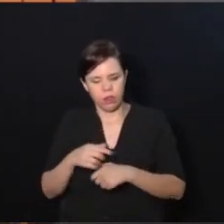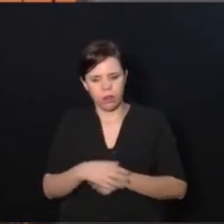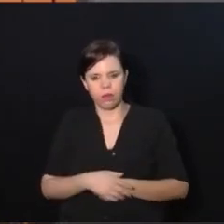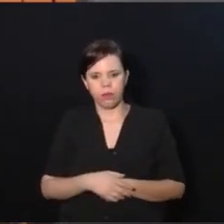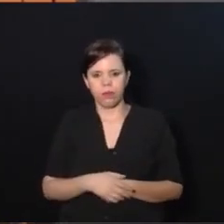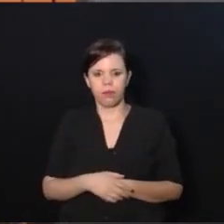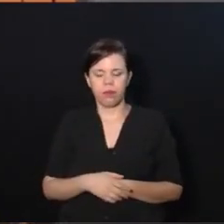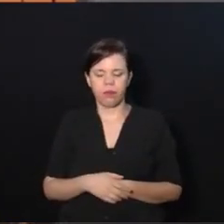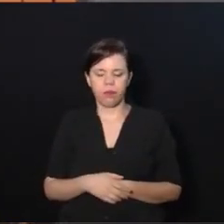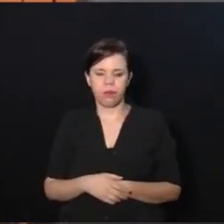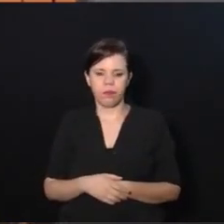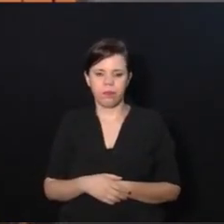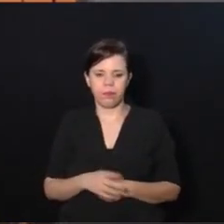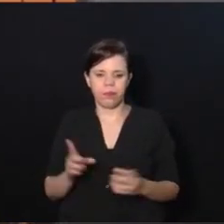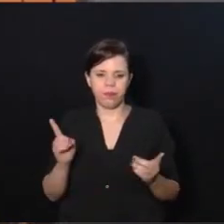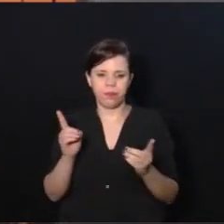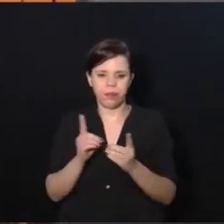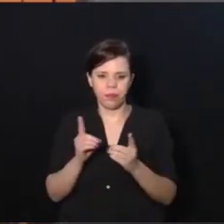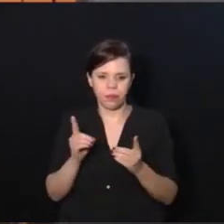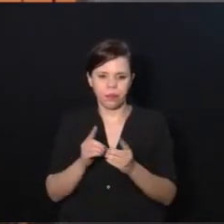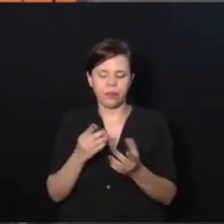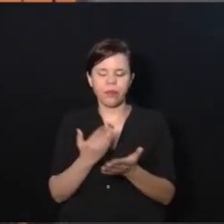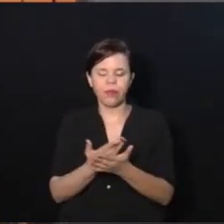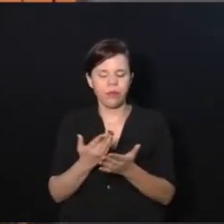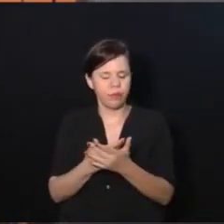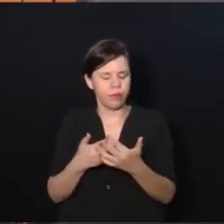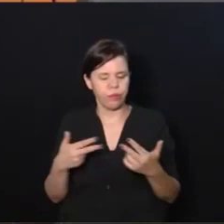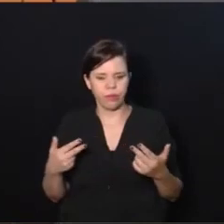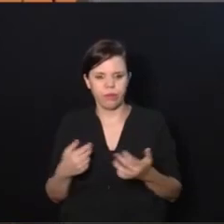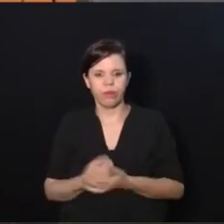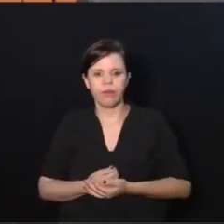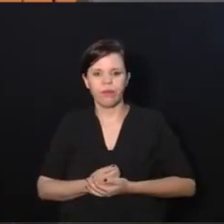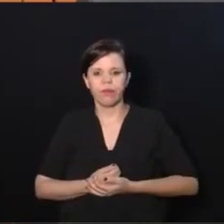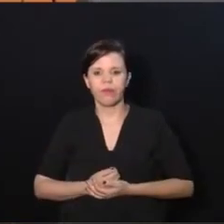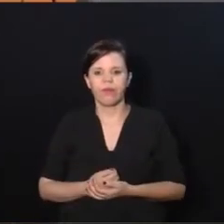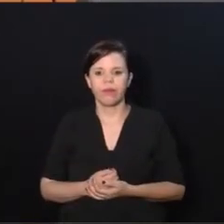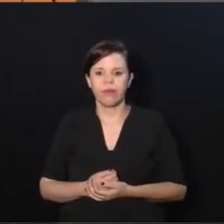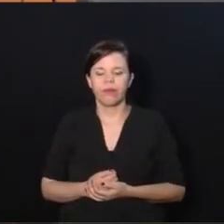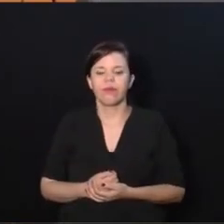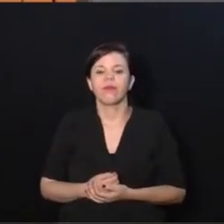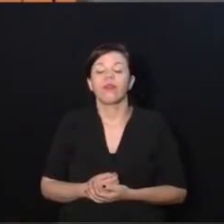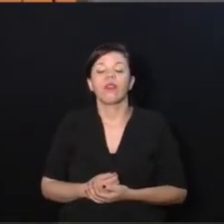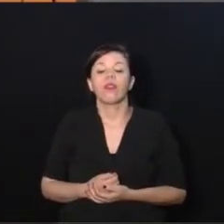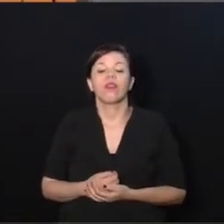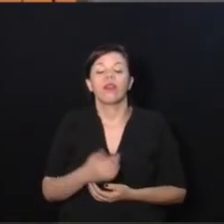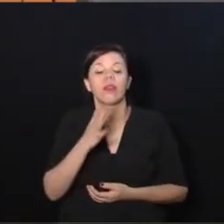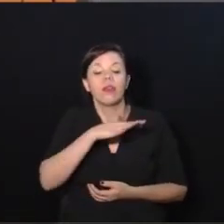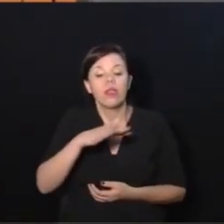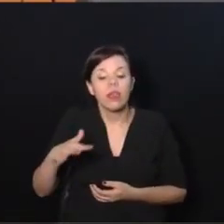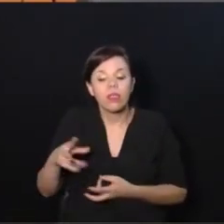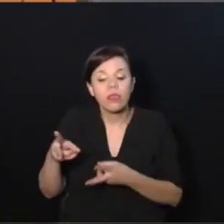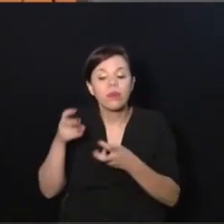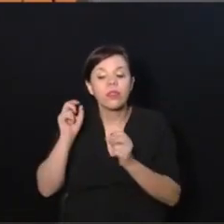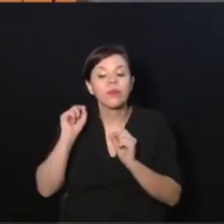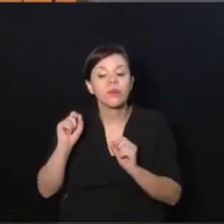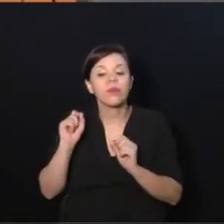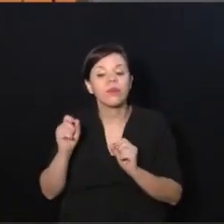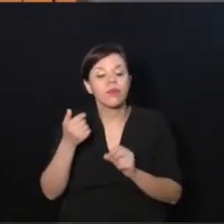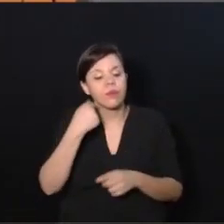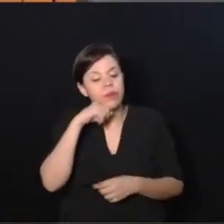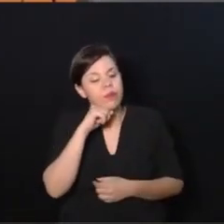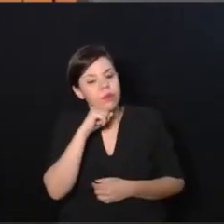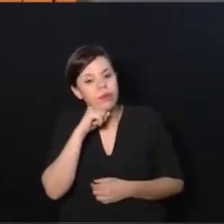de atividade, de atendimento, de aula, de tudo mais. Então, o que a criança percebe é o seguinte, se a mãe